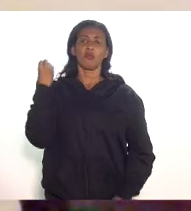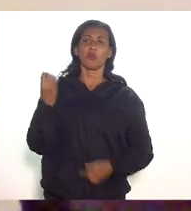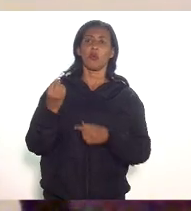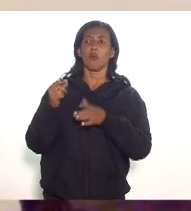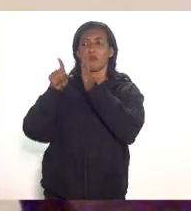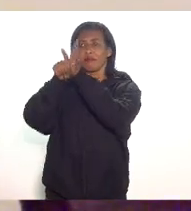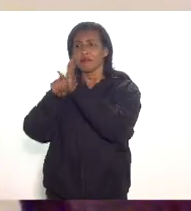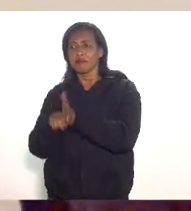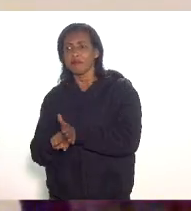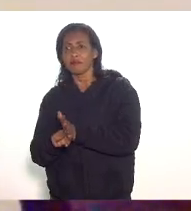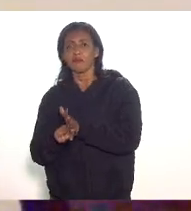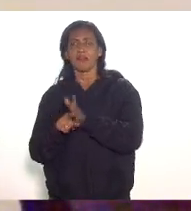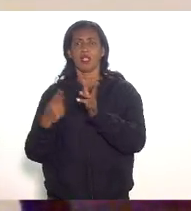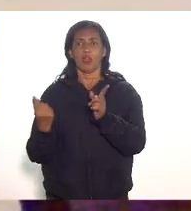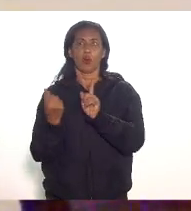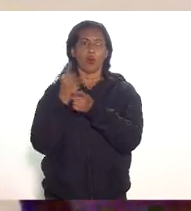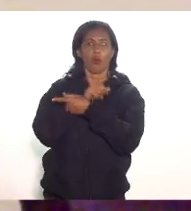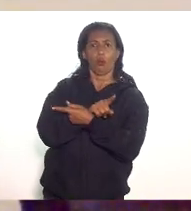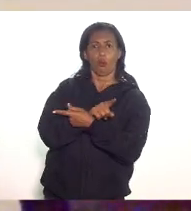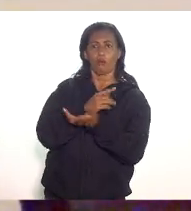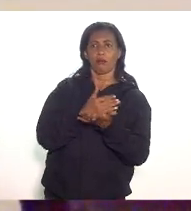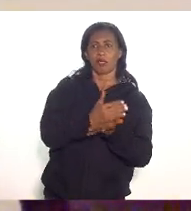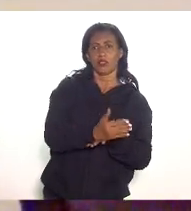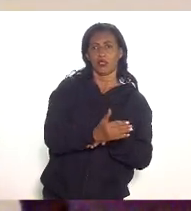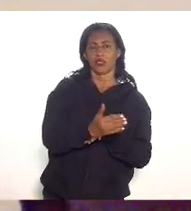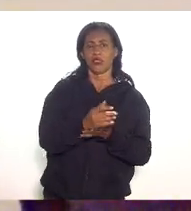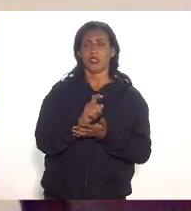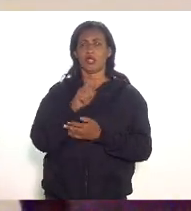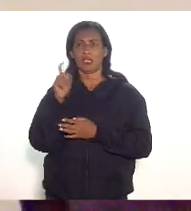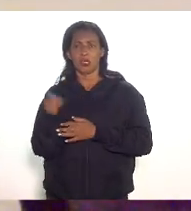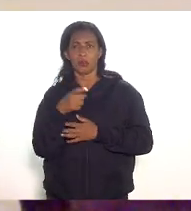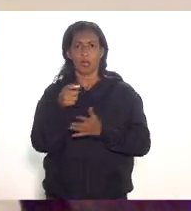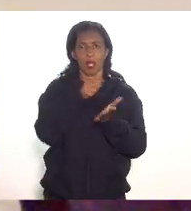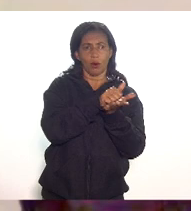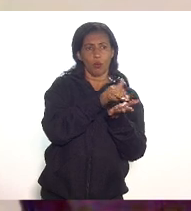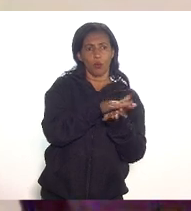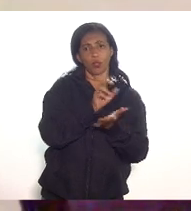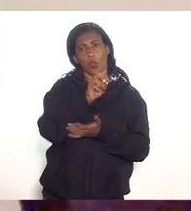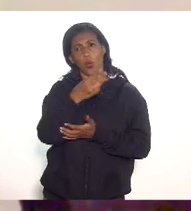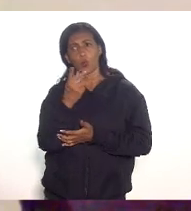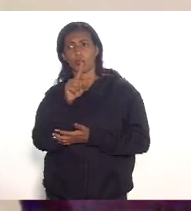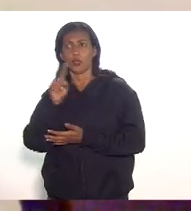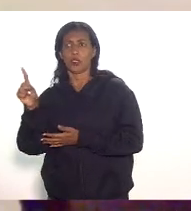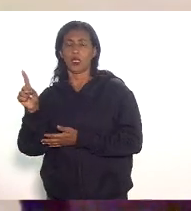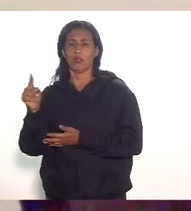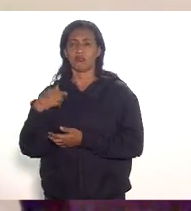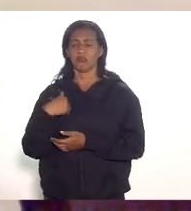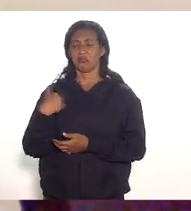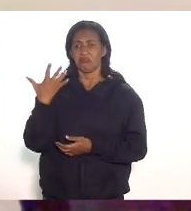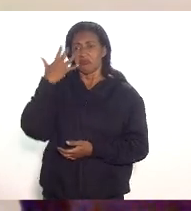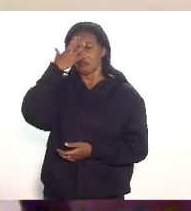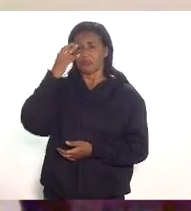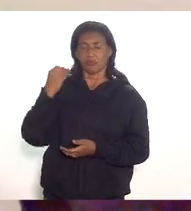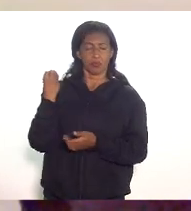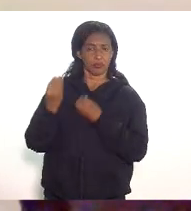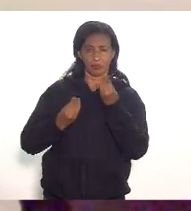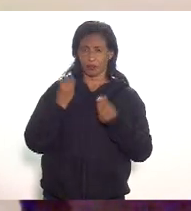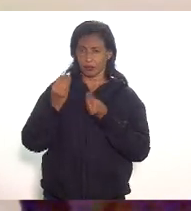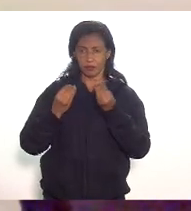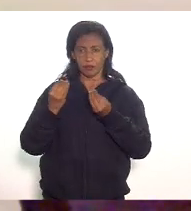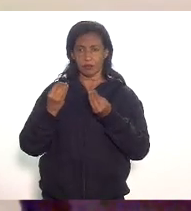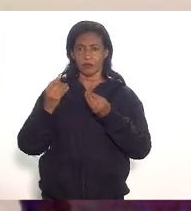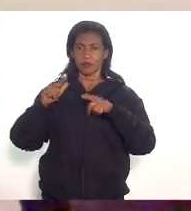metas as contrapartidas que sejam tributárias ou não tributárias a gente também não teve avanço na questão da